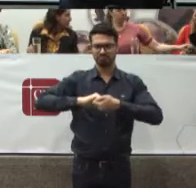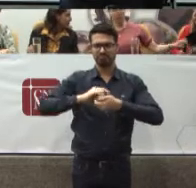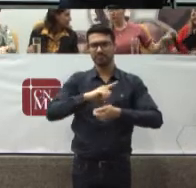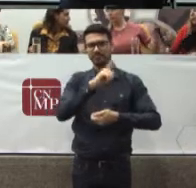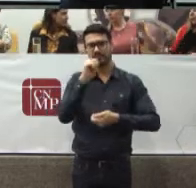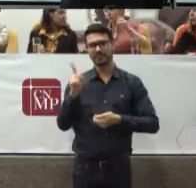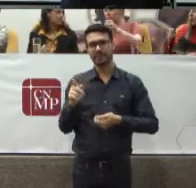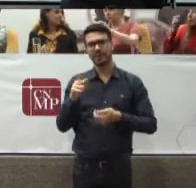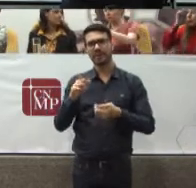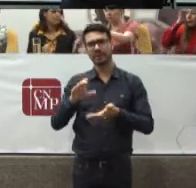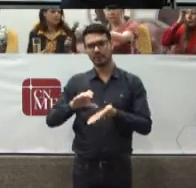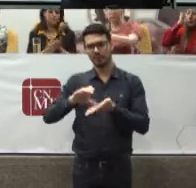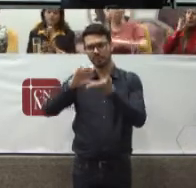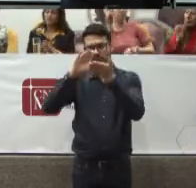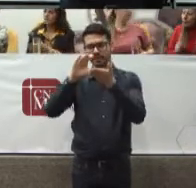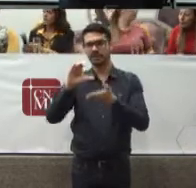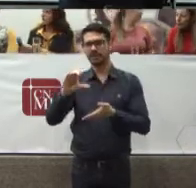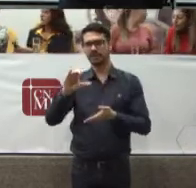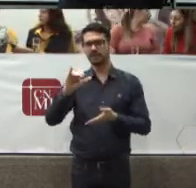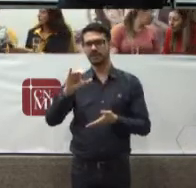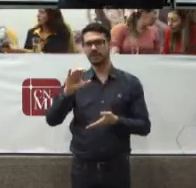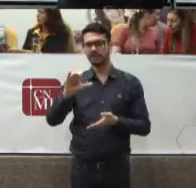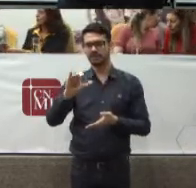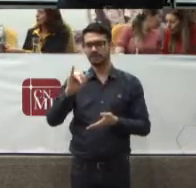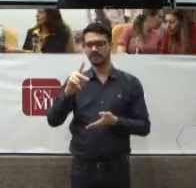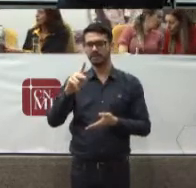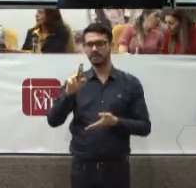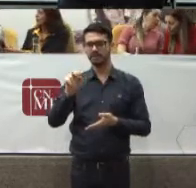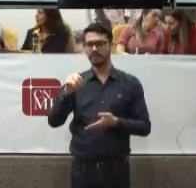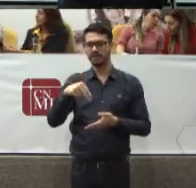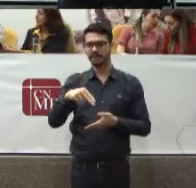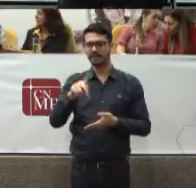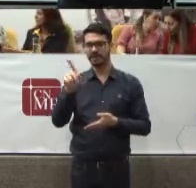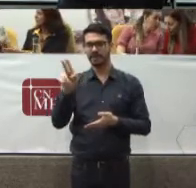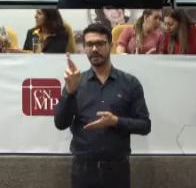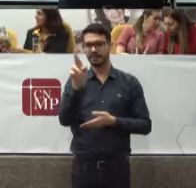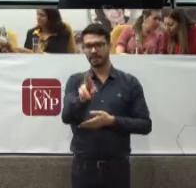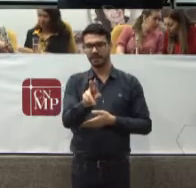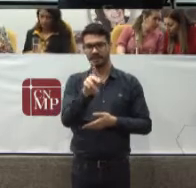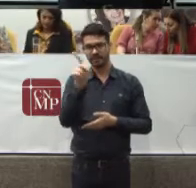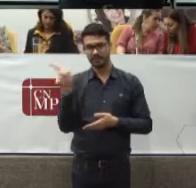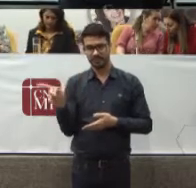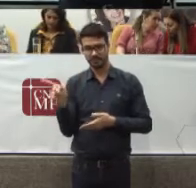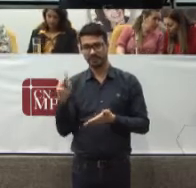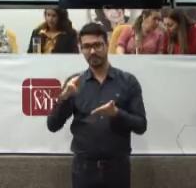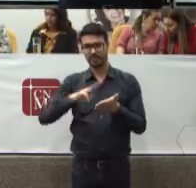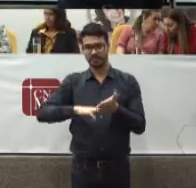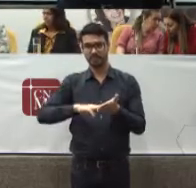Ministério Público Dos Estados No CNJ E já